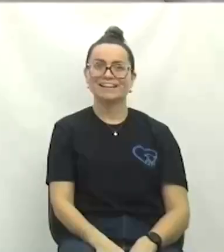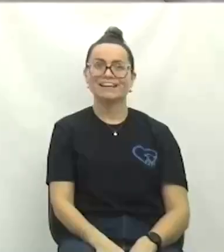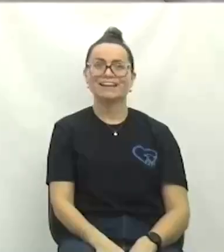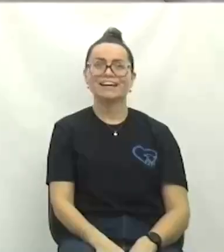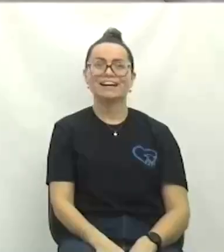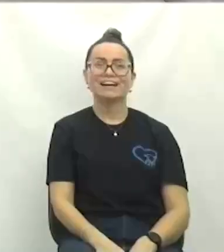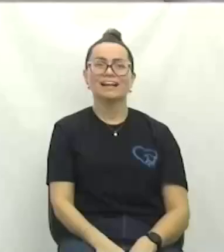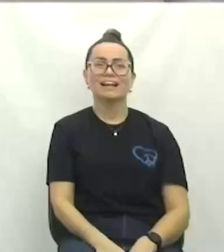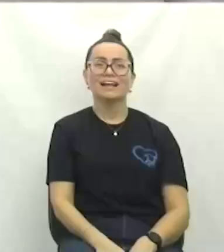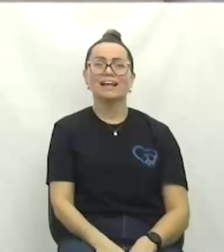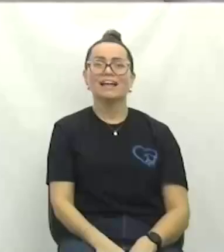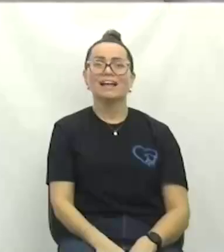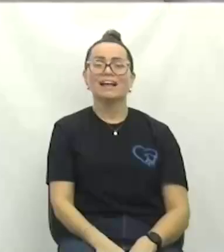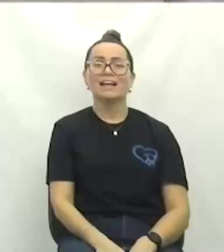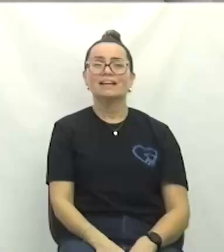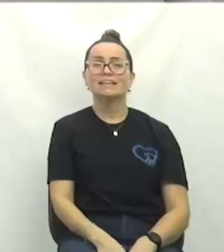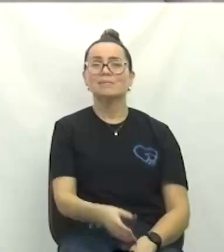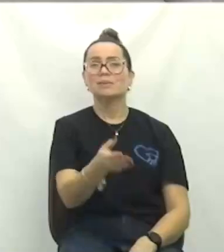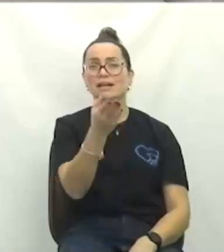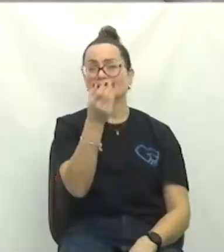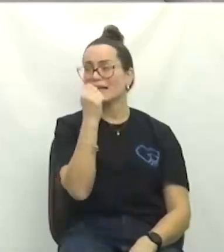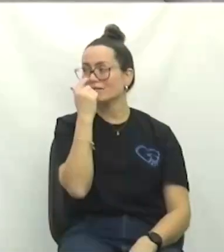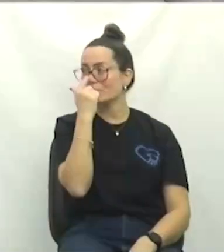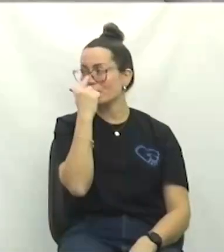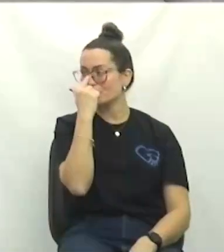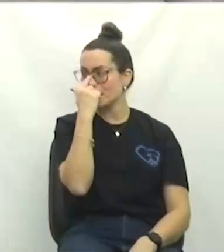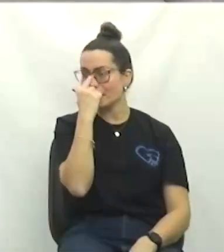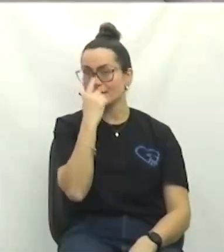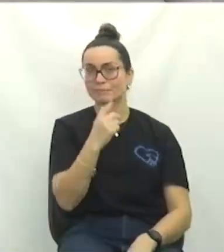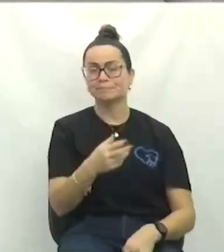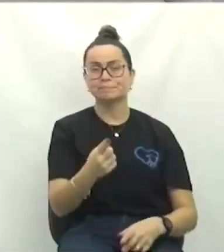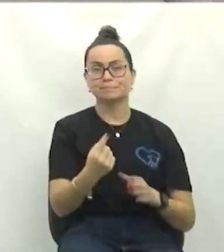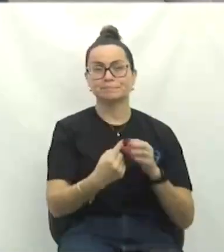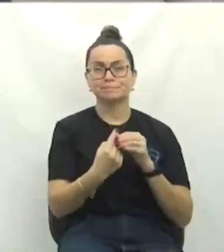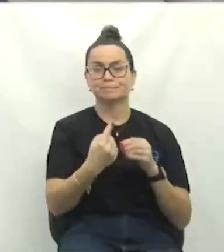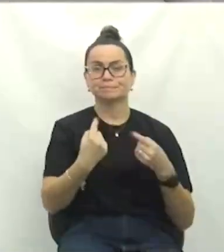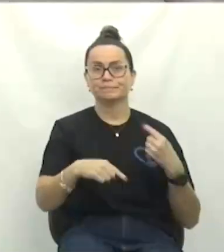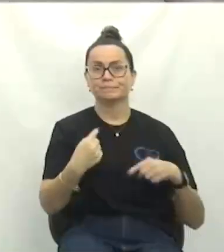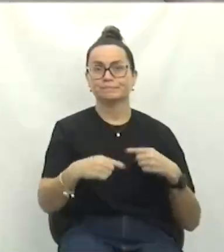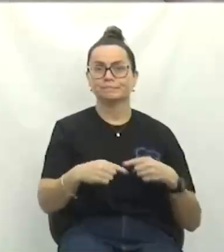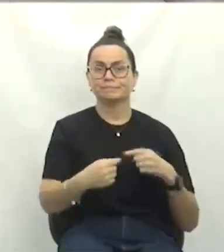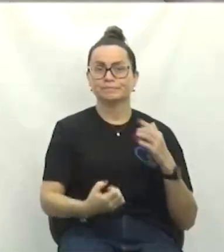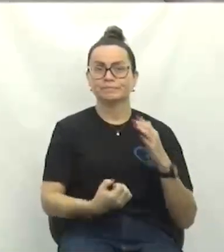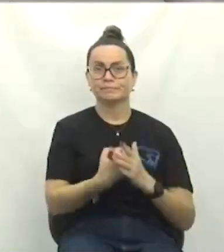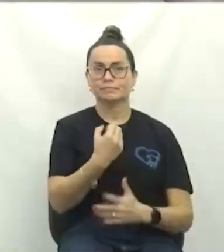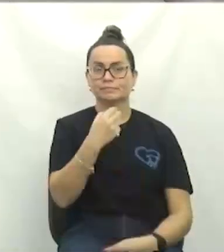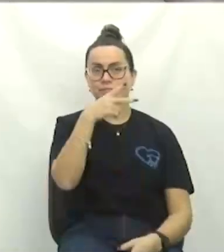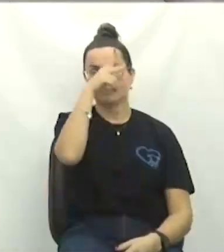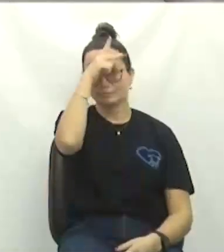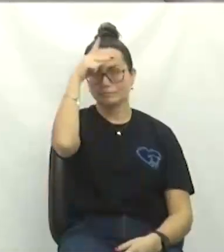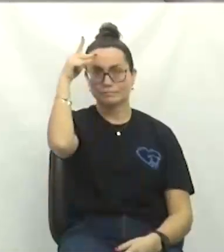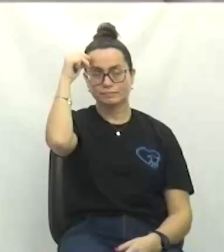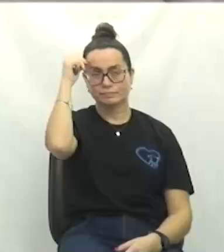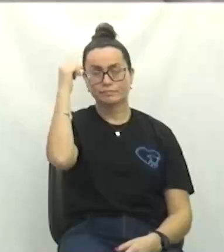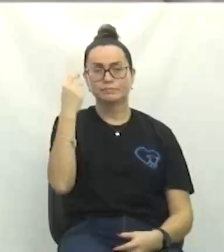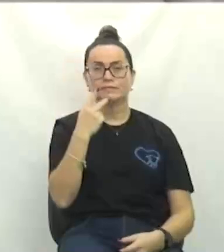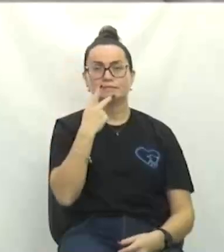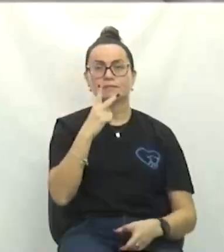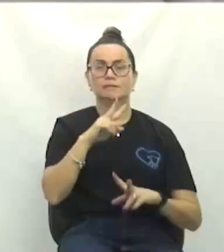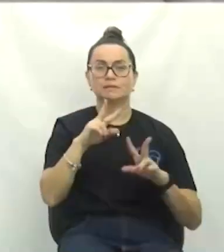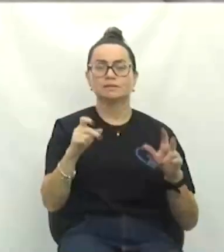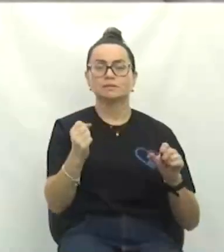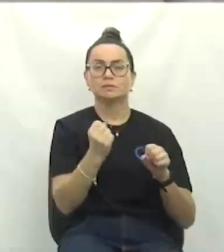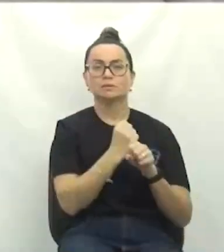aqui a última. 2024, de autoria do chefe do Poder Executivo Municipal, que dispõe sobre a